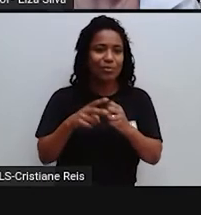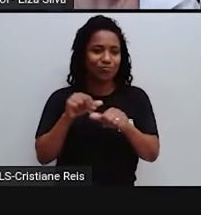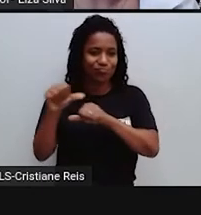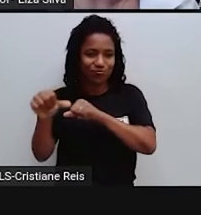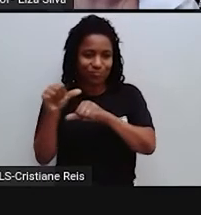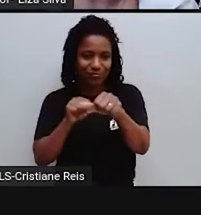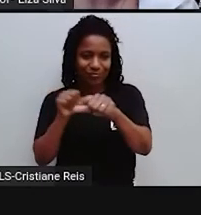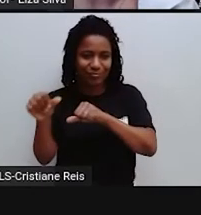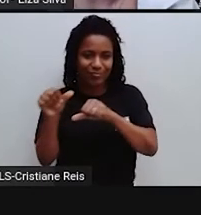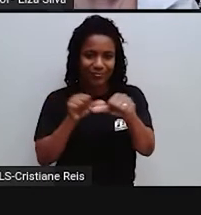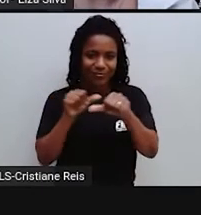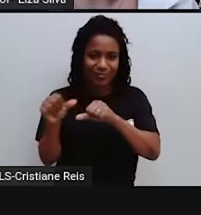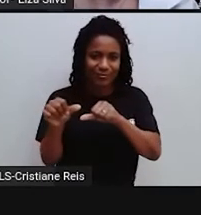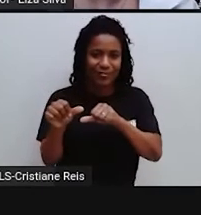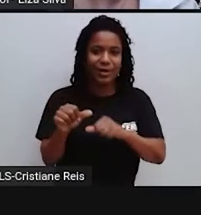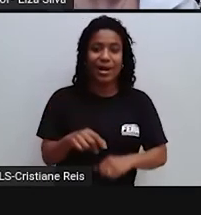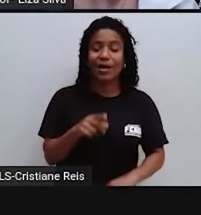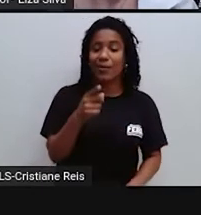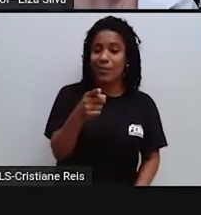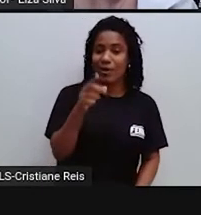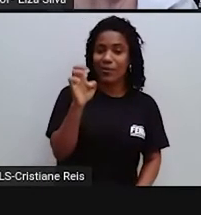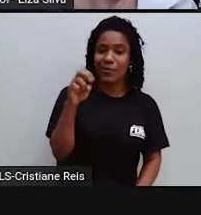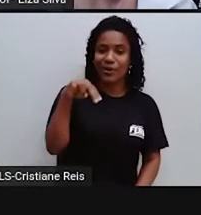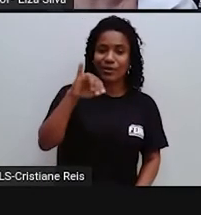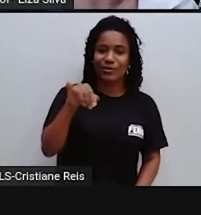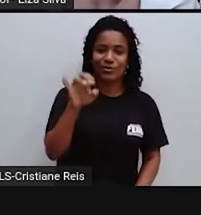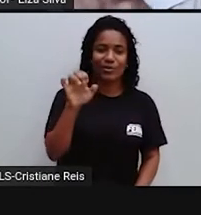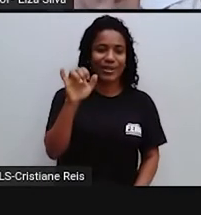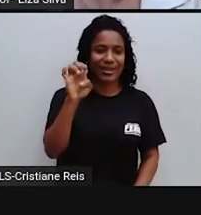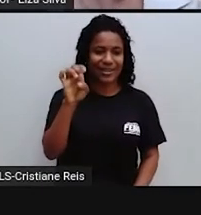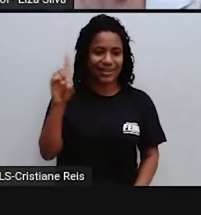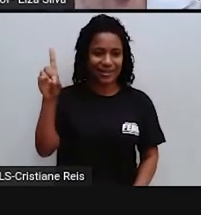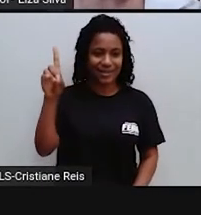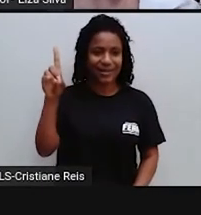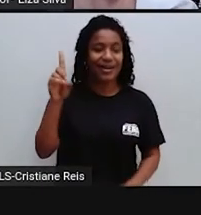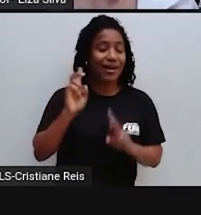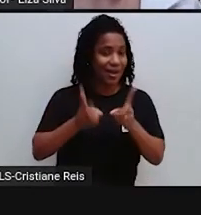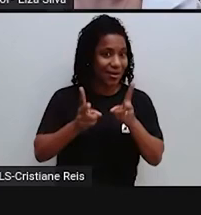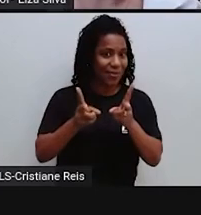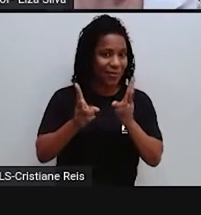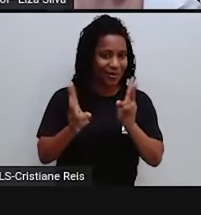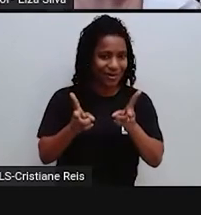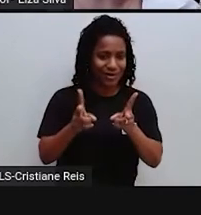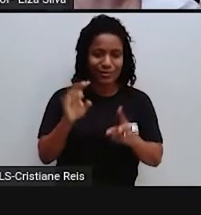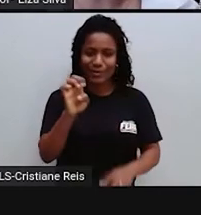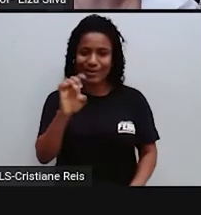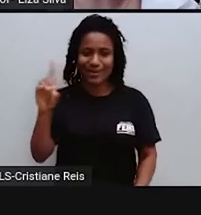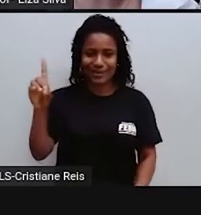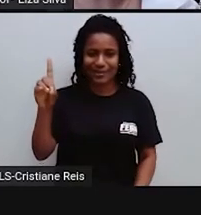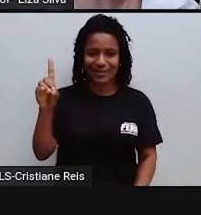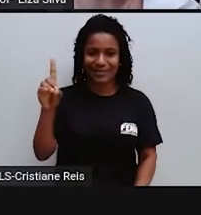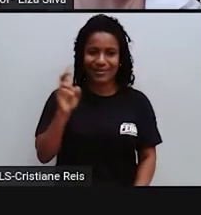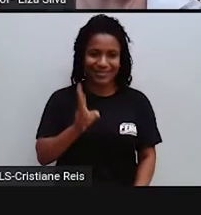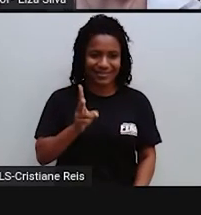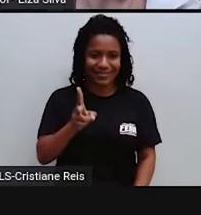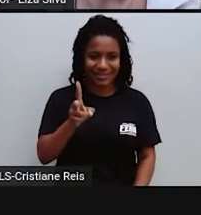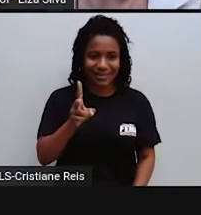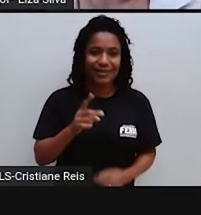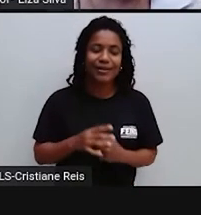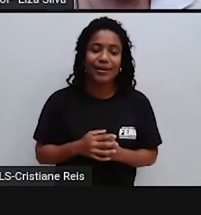Enjoy Que eu acrescento No final É de Só pra lembrar Um pouquinho Um pouquinho Sobre isso Ok Students